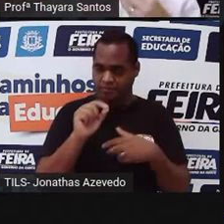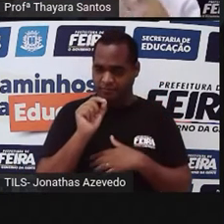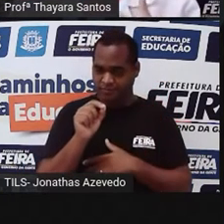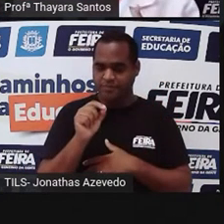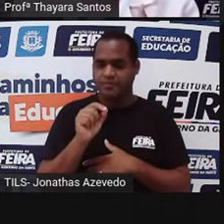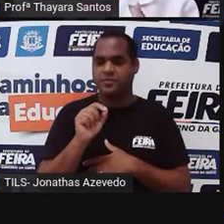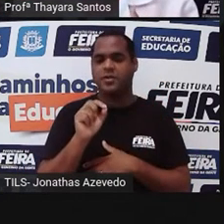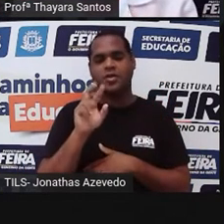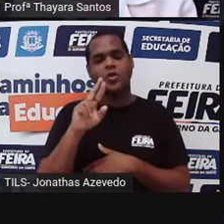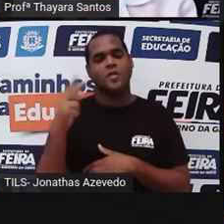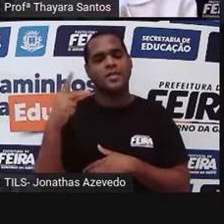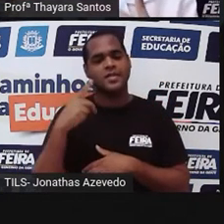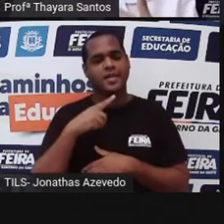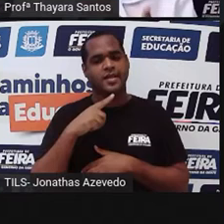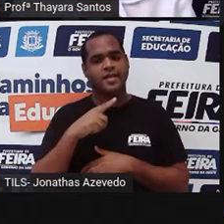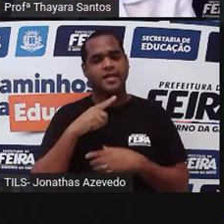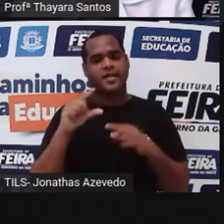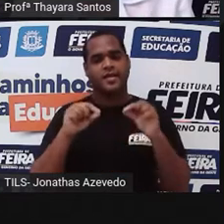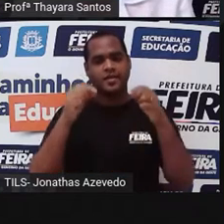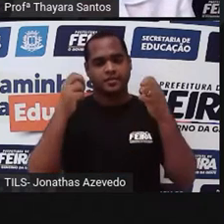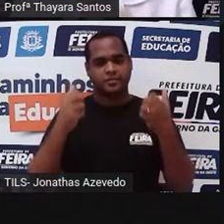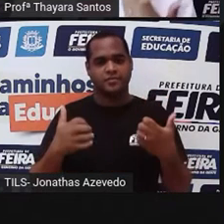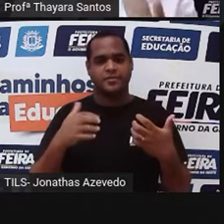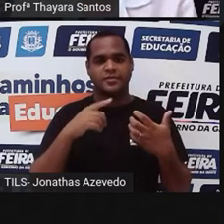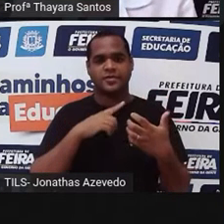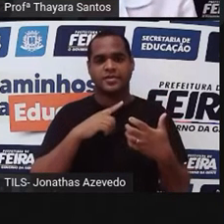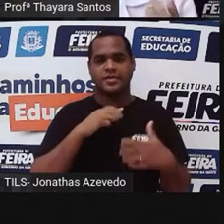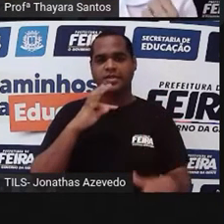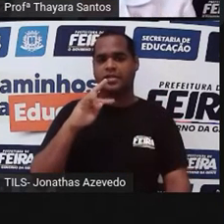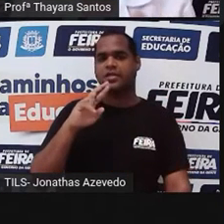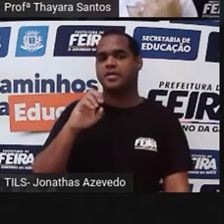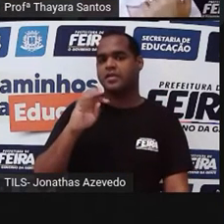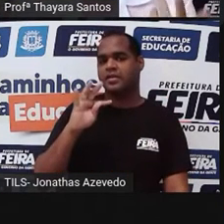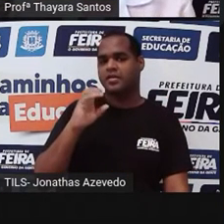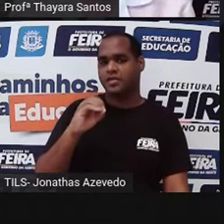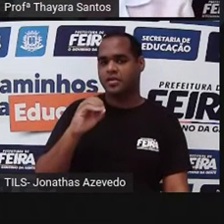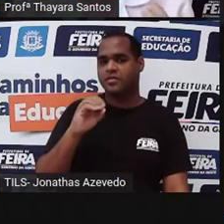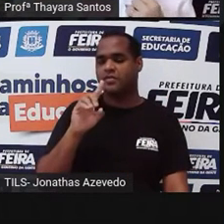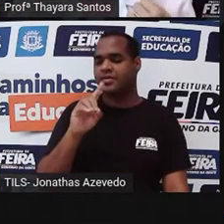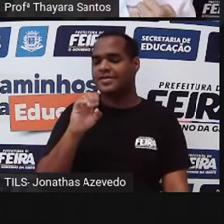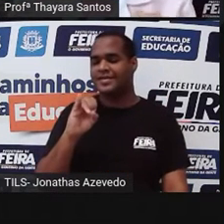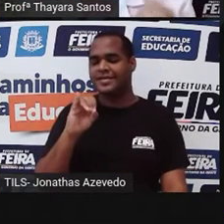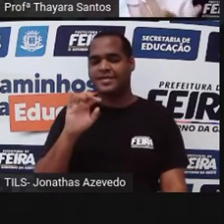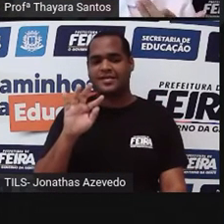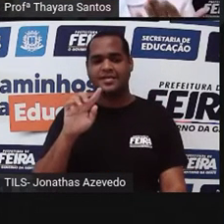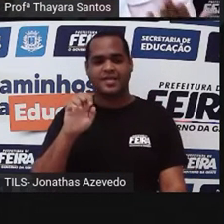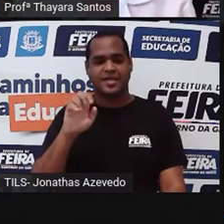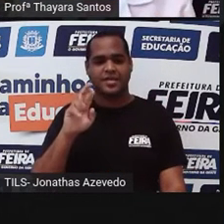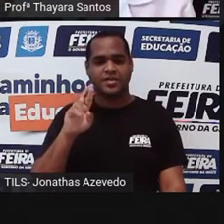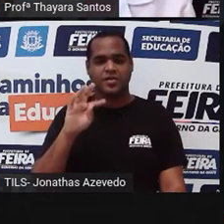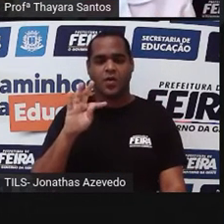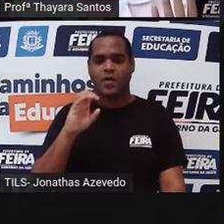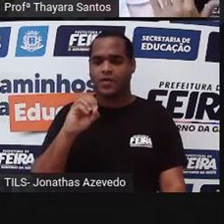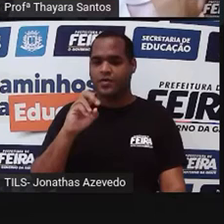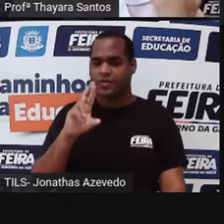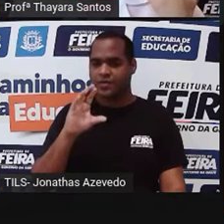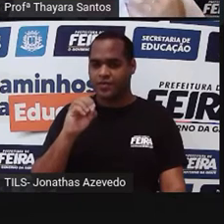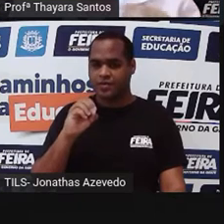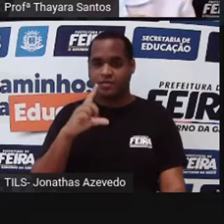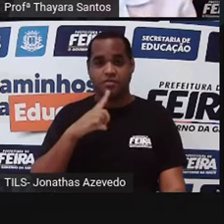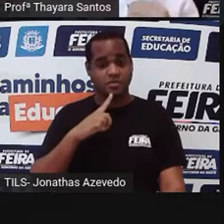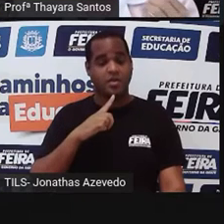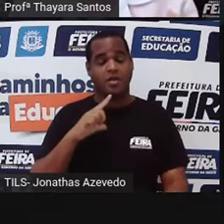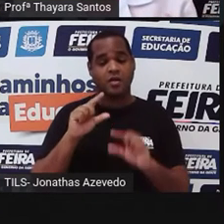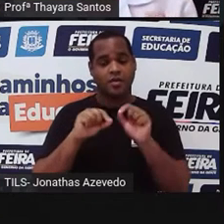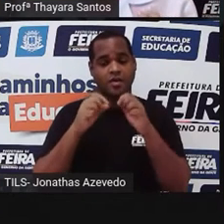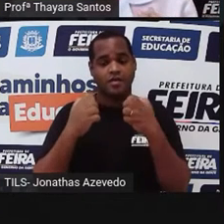ele de trato digestório ou de tubo digestório. Por quê? Porque se a gente olhar bem, a gente tem realmente um tubo. Um tubo